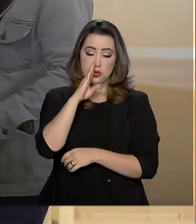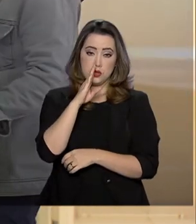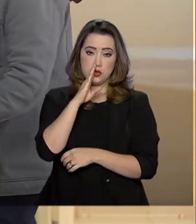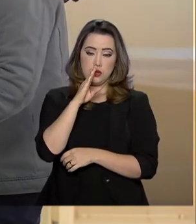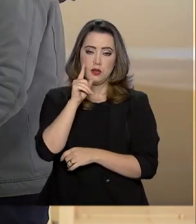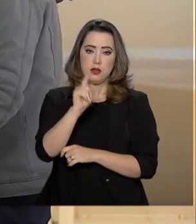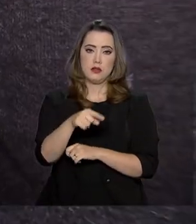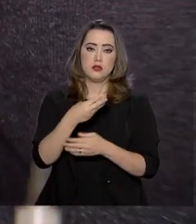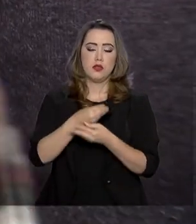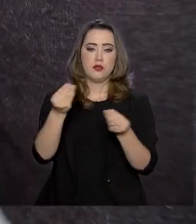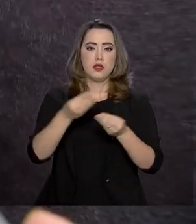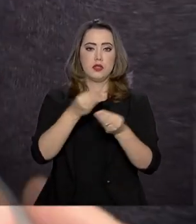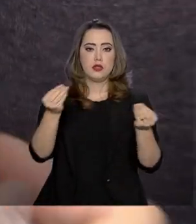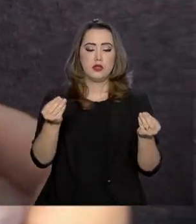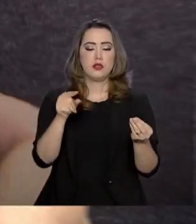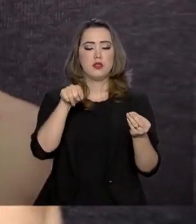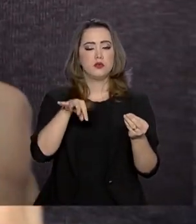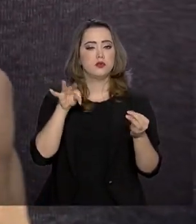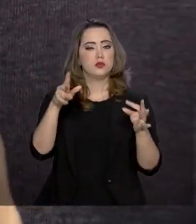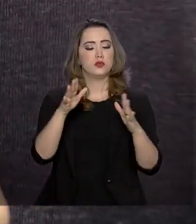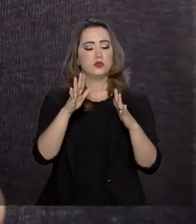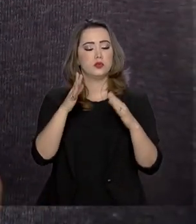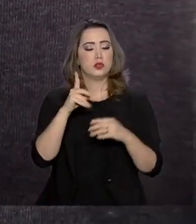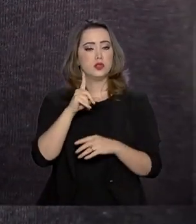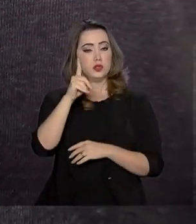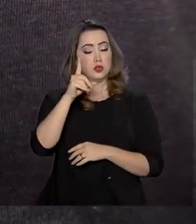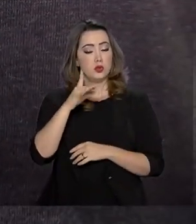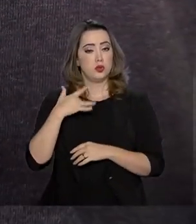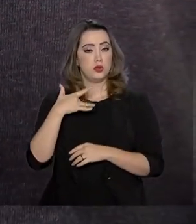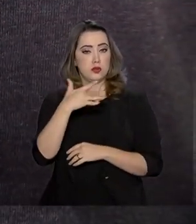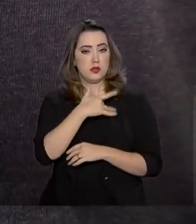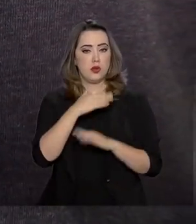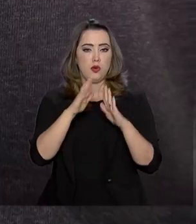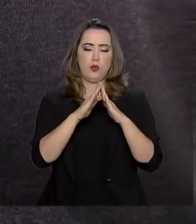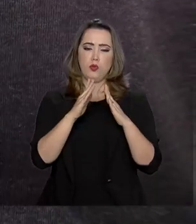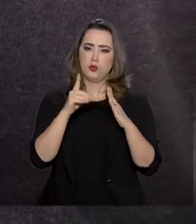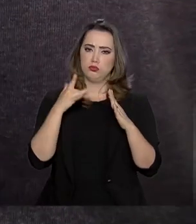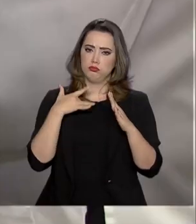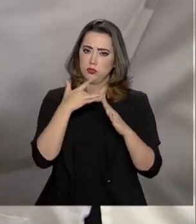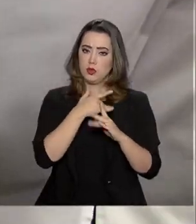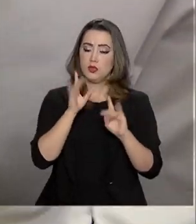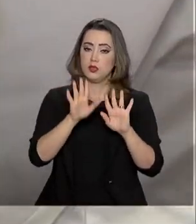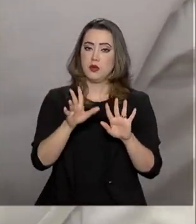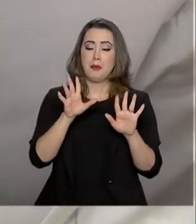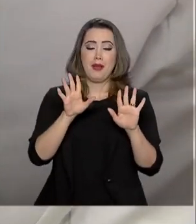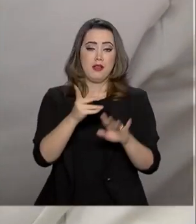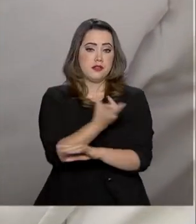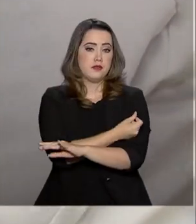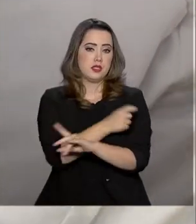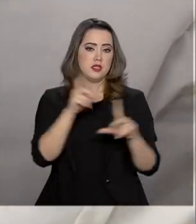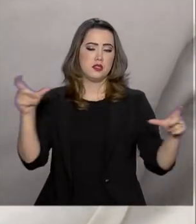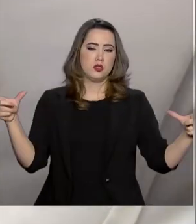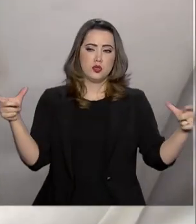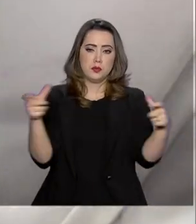básicas de saúde. A cobertura vacinal, porém, tem caído nos últimos anos. Segundo o Ministério, foi de 112 mil